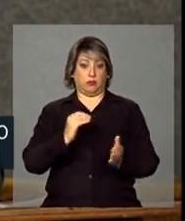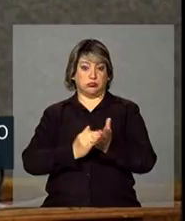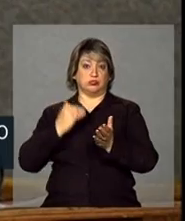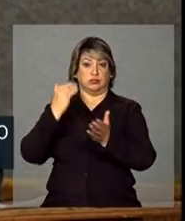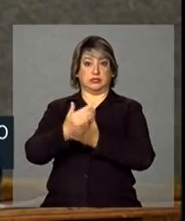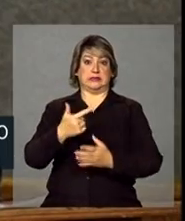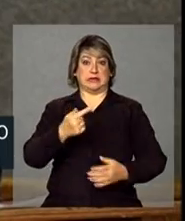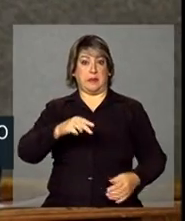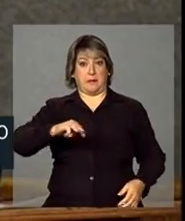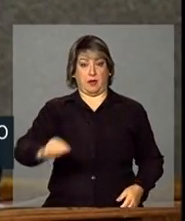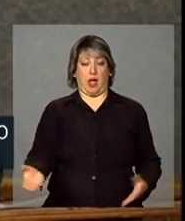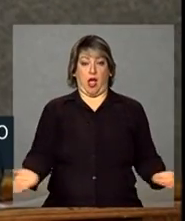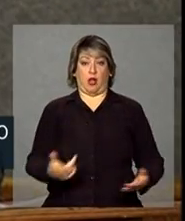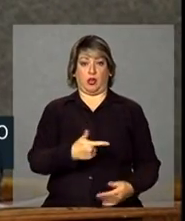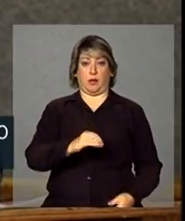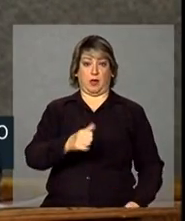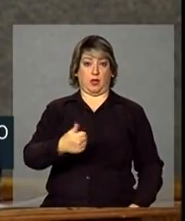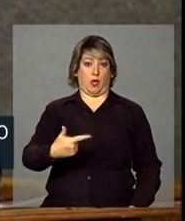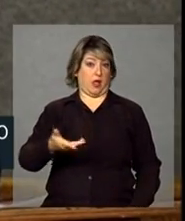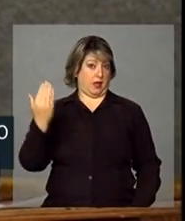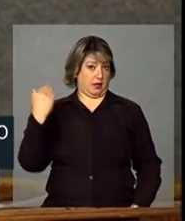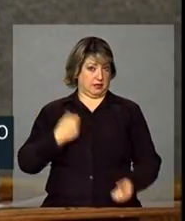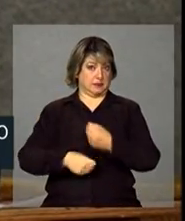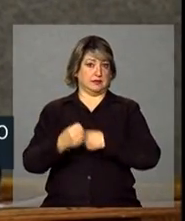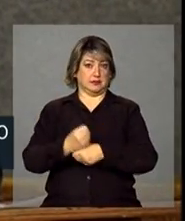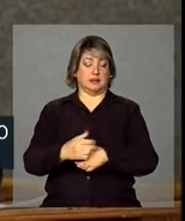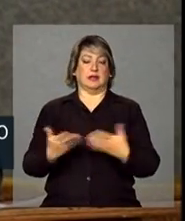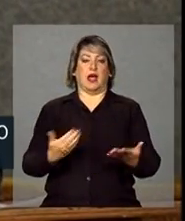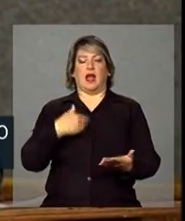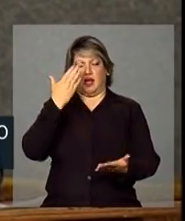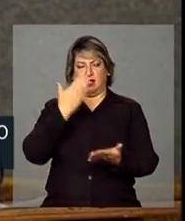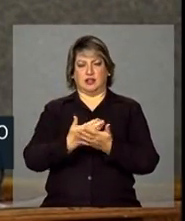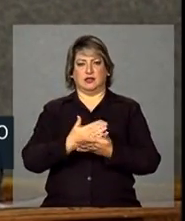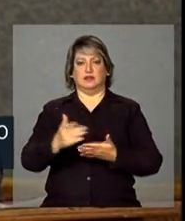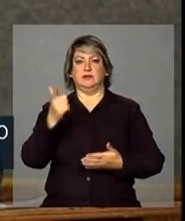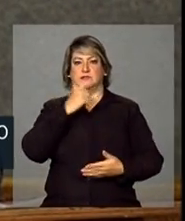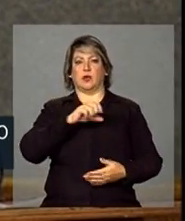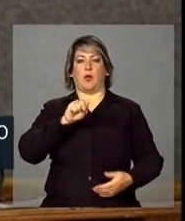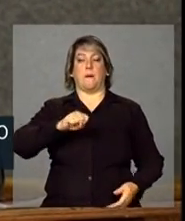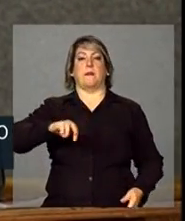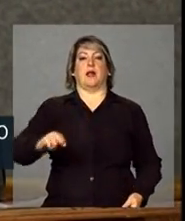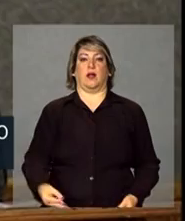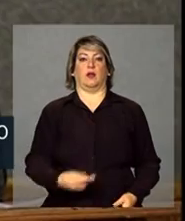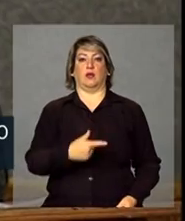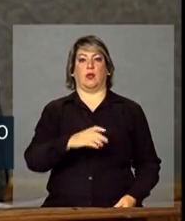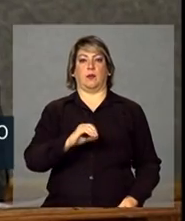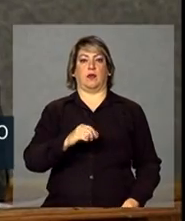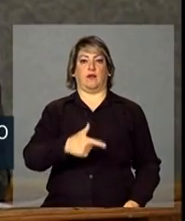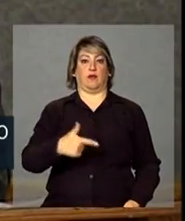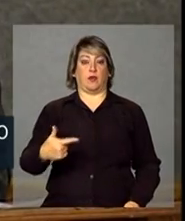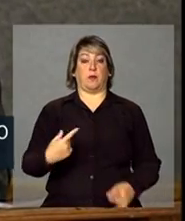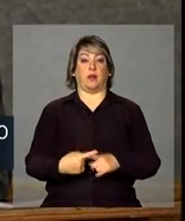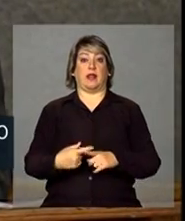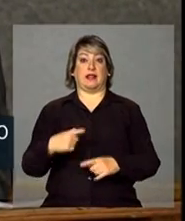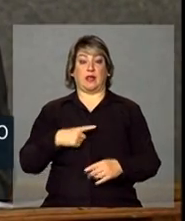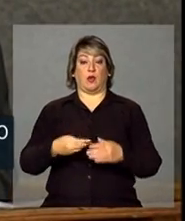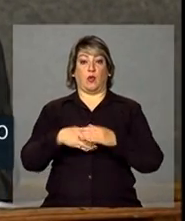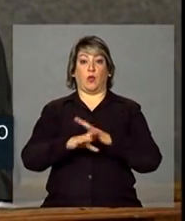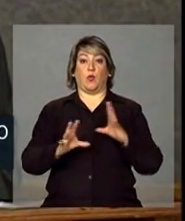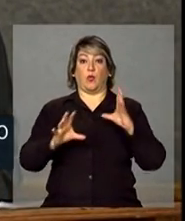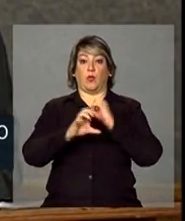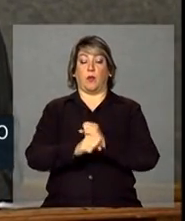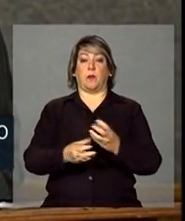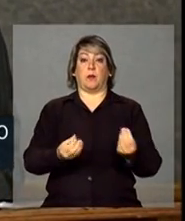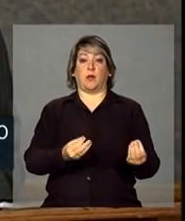milhões agora em 2012. E a gente acredita que vai chegar a 8 milhões em 2022, porque tem um estoque ainda bastante